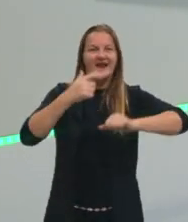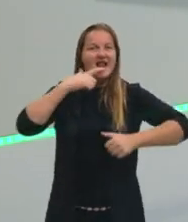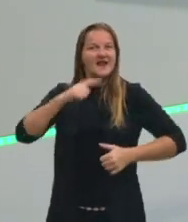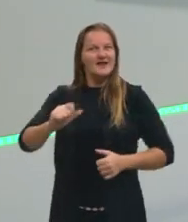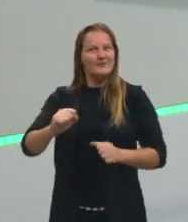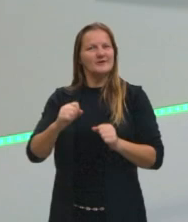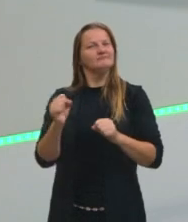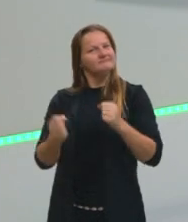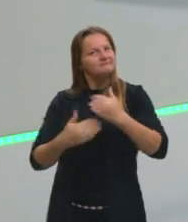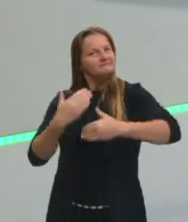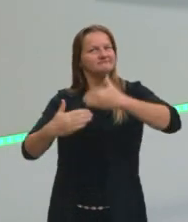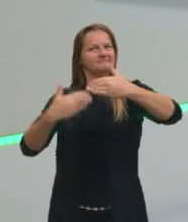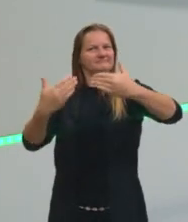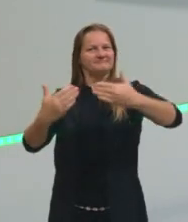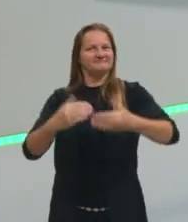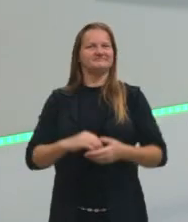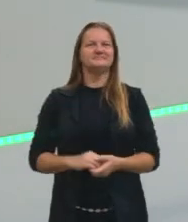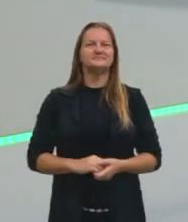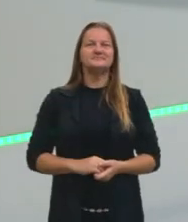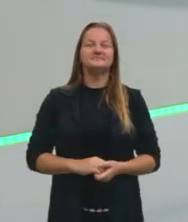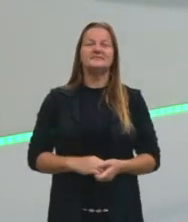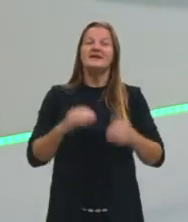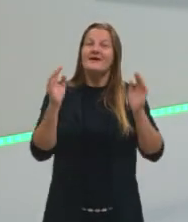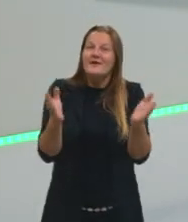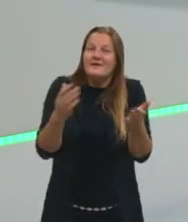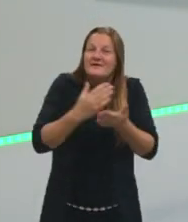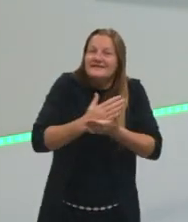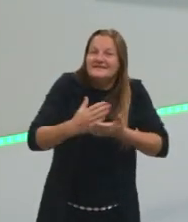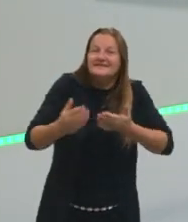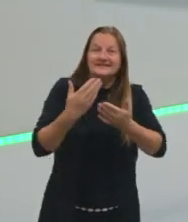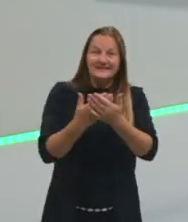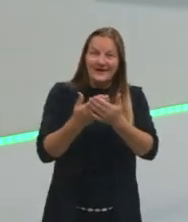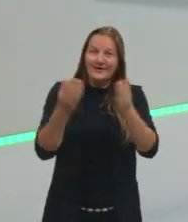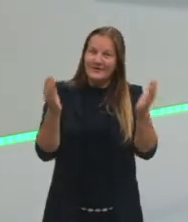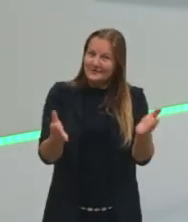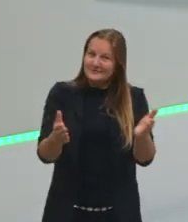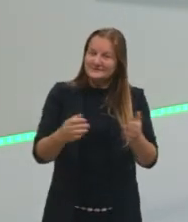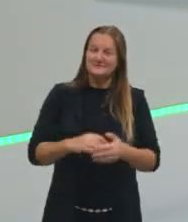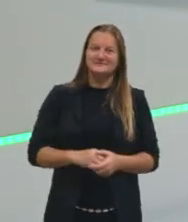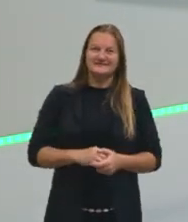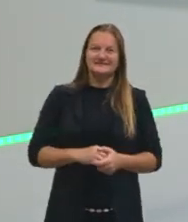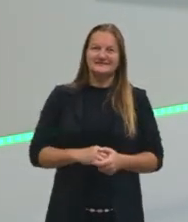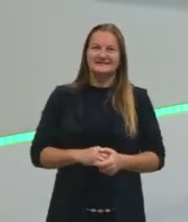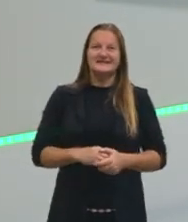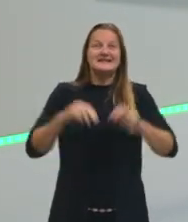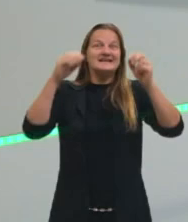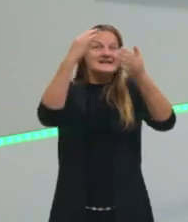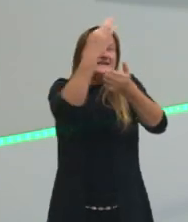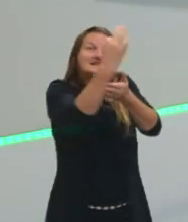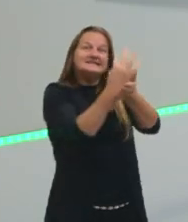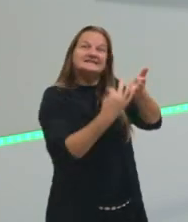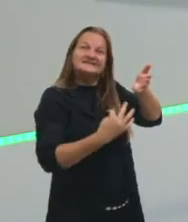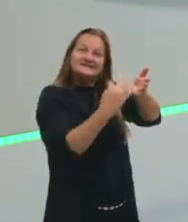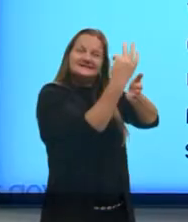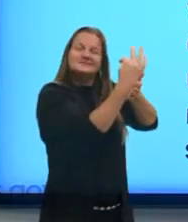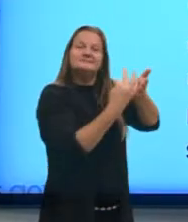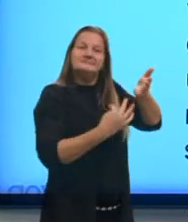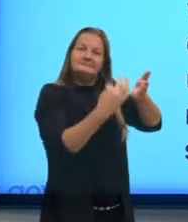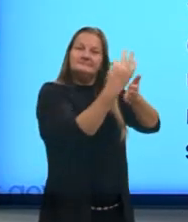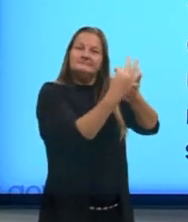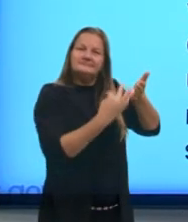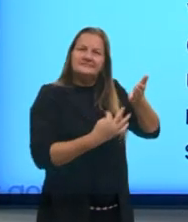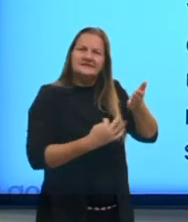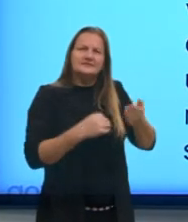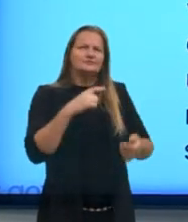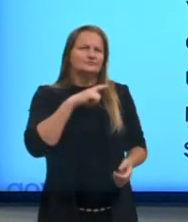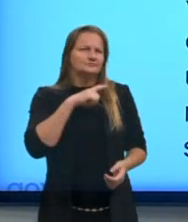produzir. E eu começo a nossa aula de hoje então com um texto, né? E esse texto vem de uma